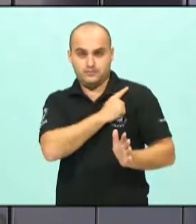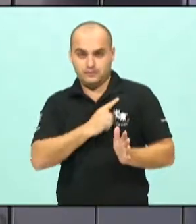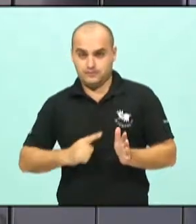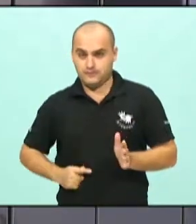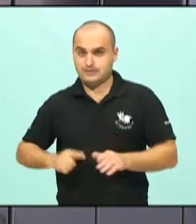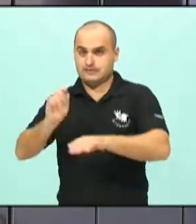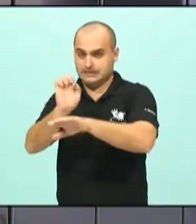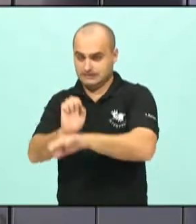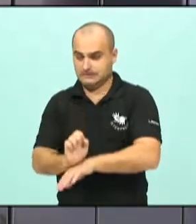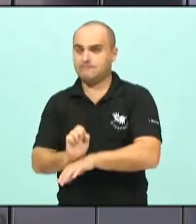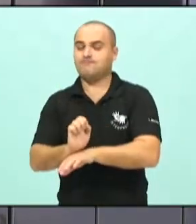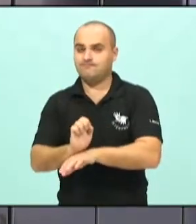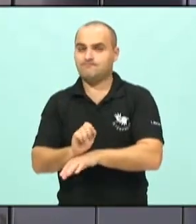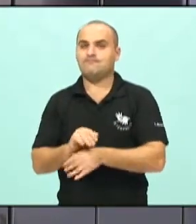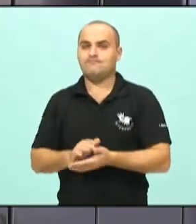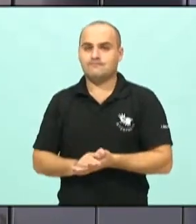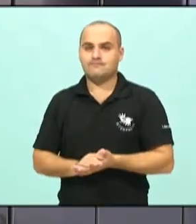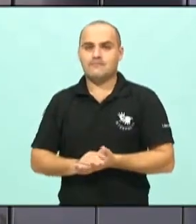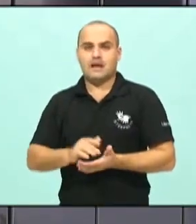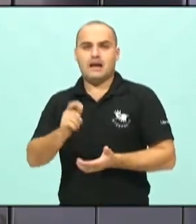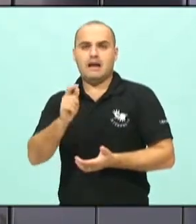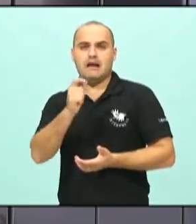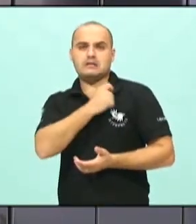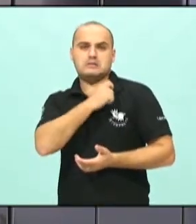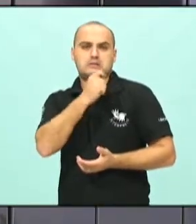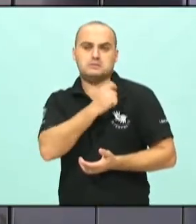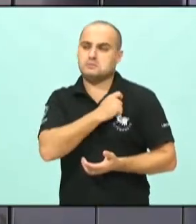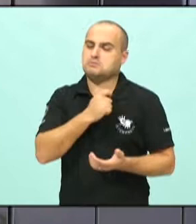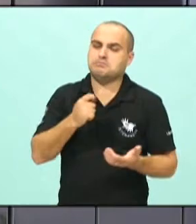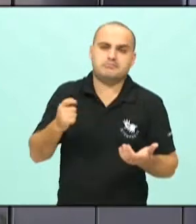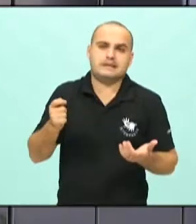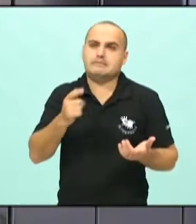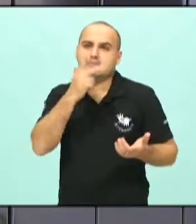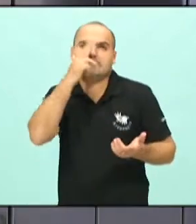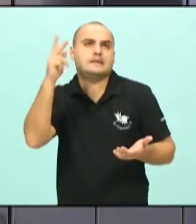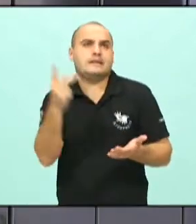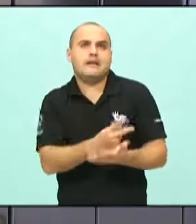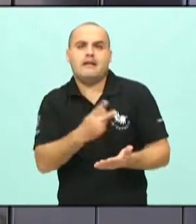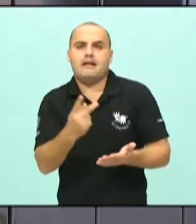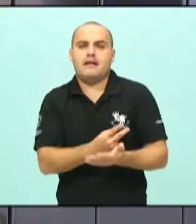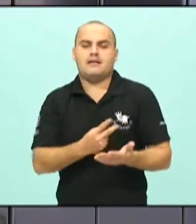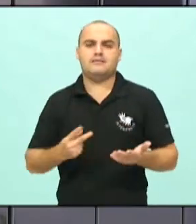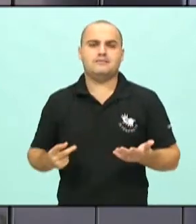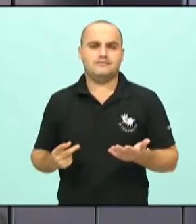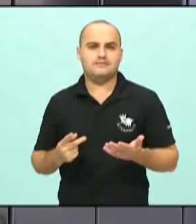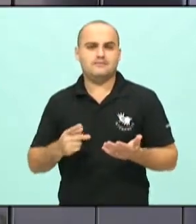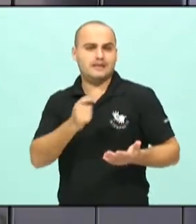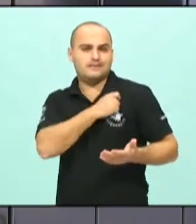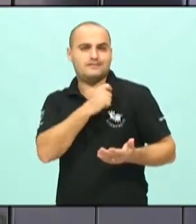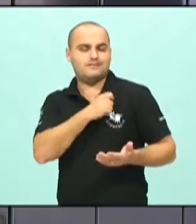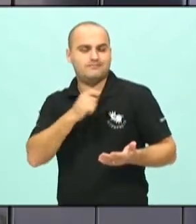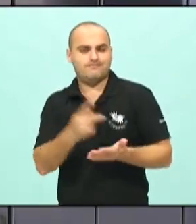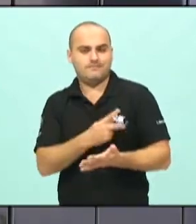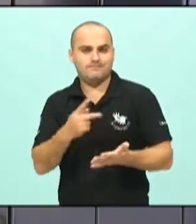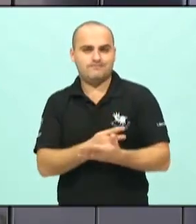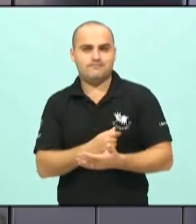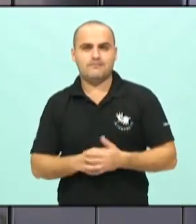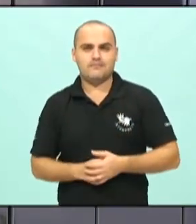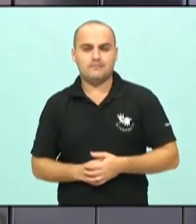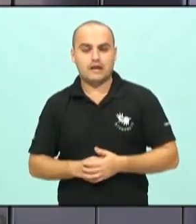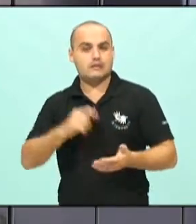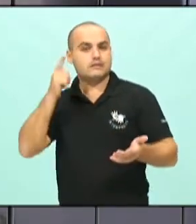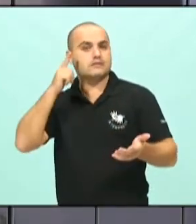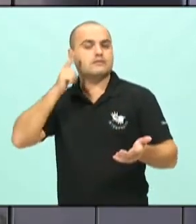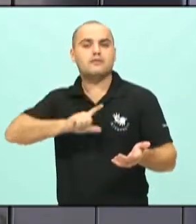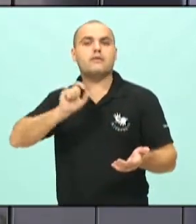governo estadual, de tantas atitudes, vamos dizer assim, equivocadas. Não é início desastroso, é atitudes equivocadas. E mais uma delas